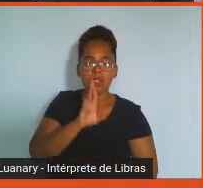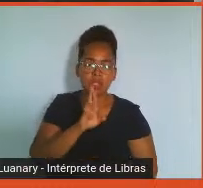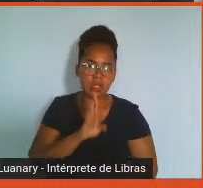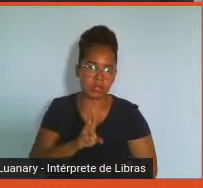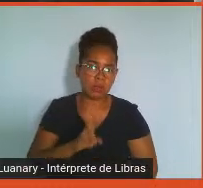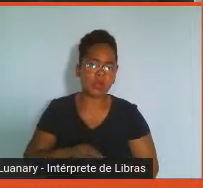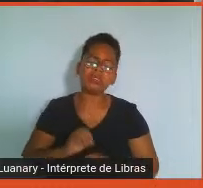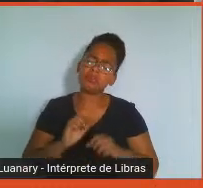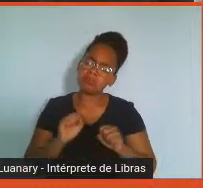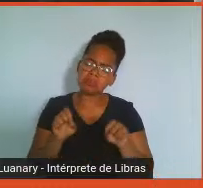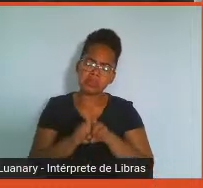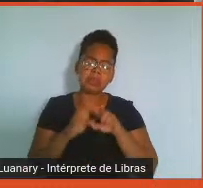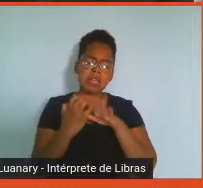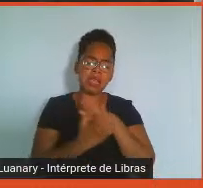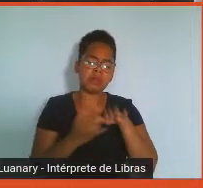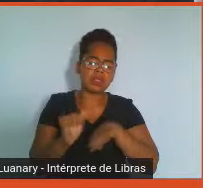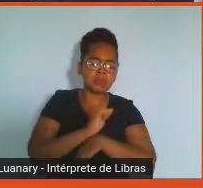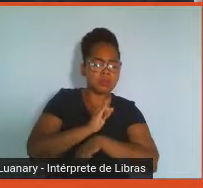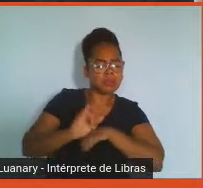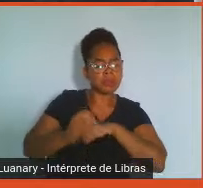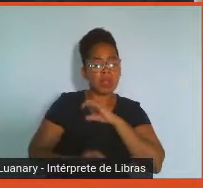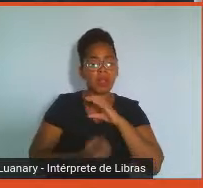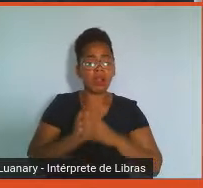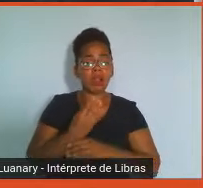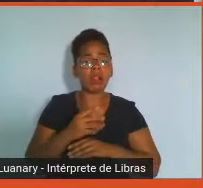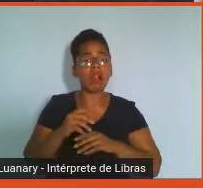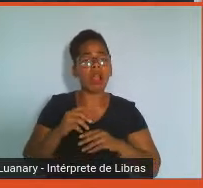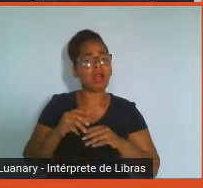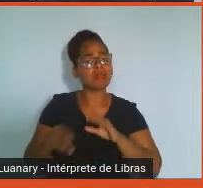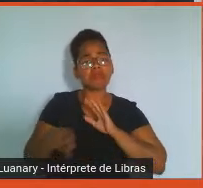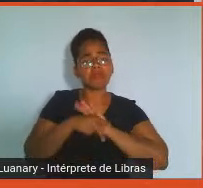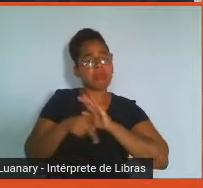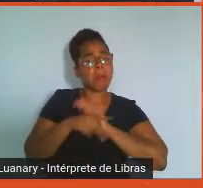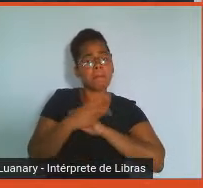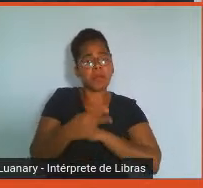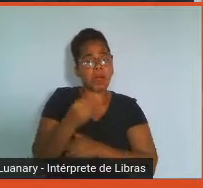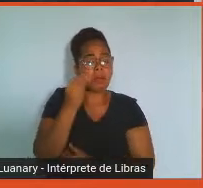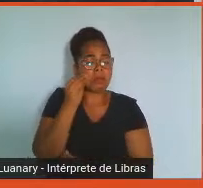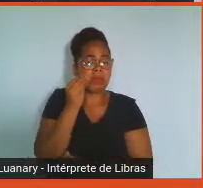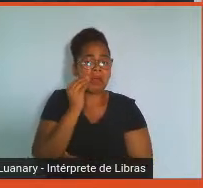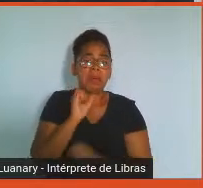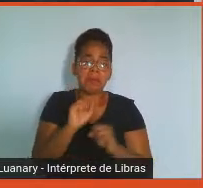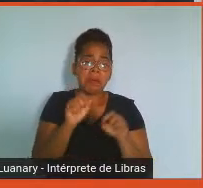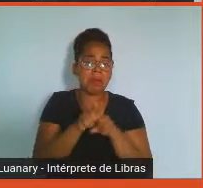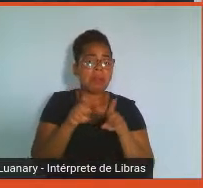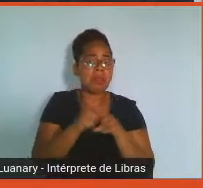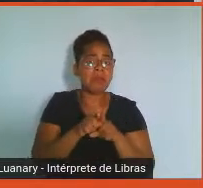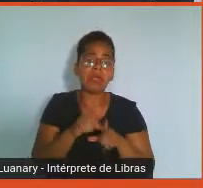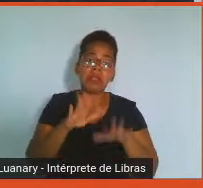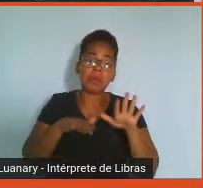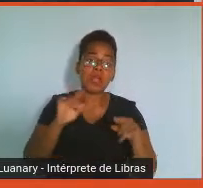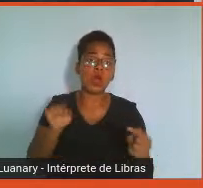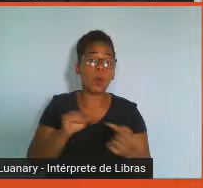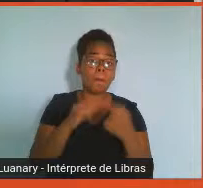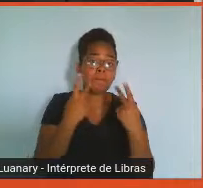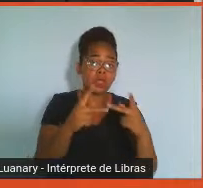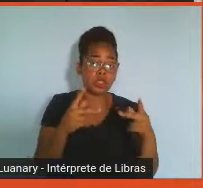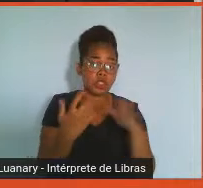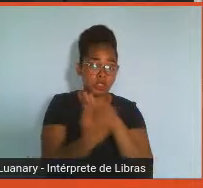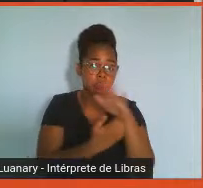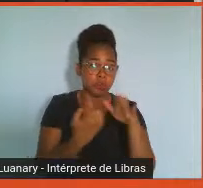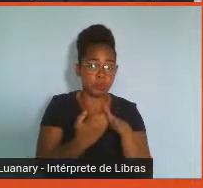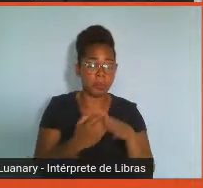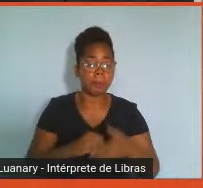colaboradores e os objetivos das empresas, tá. Ao analisarmos esses resultados, pessoal,